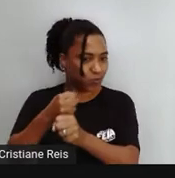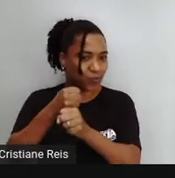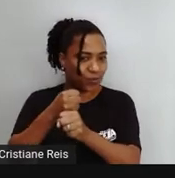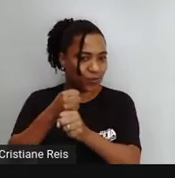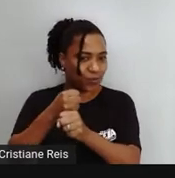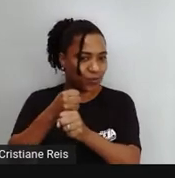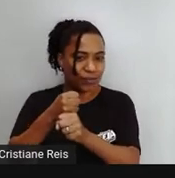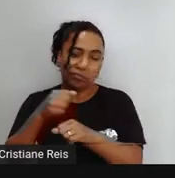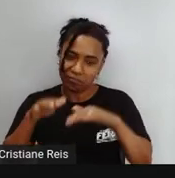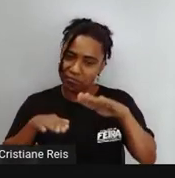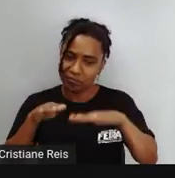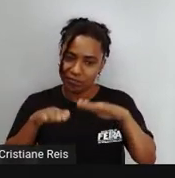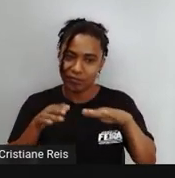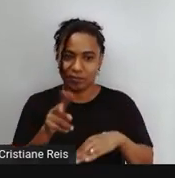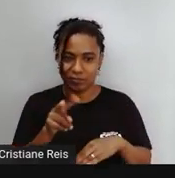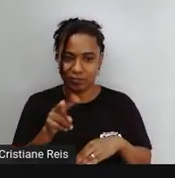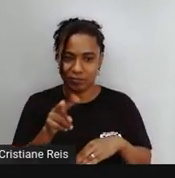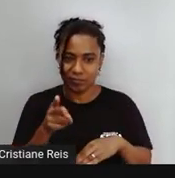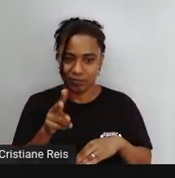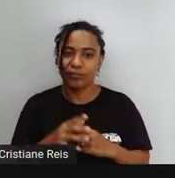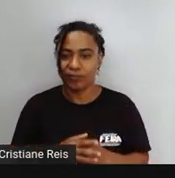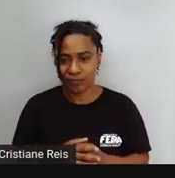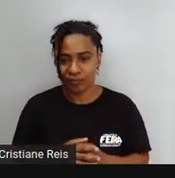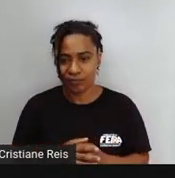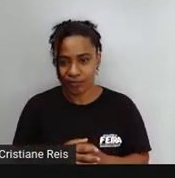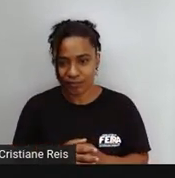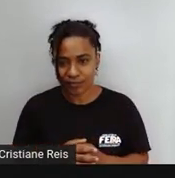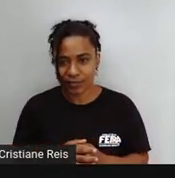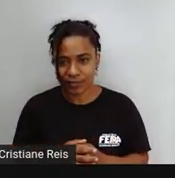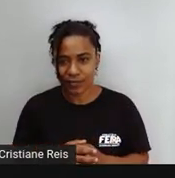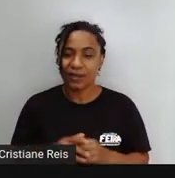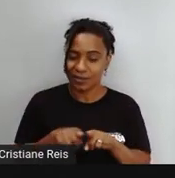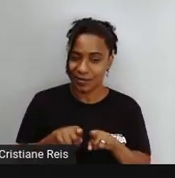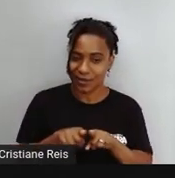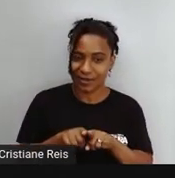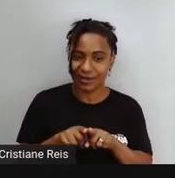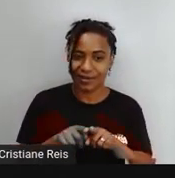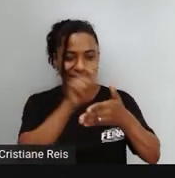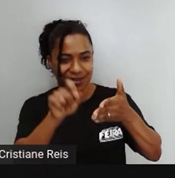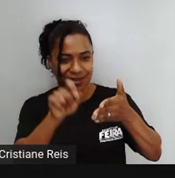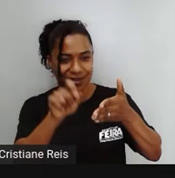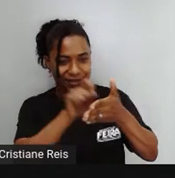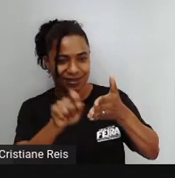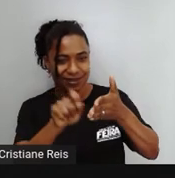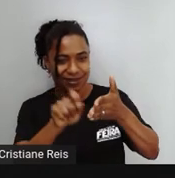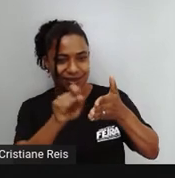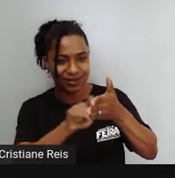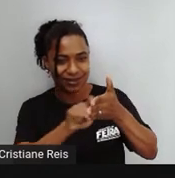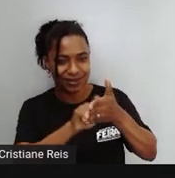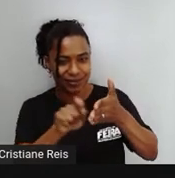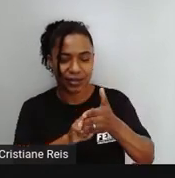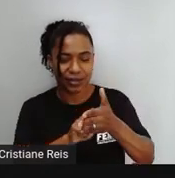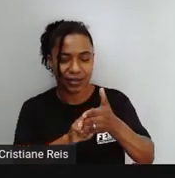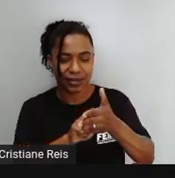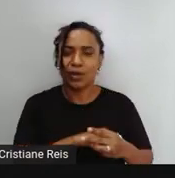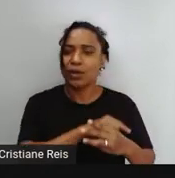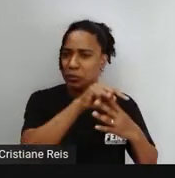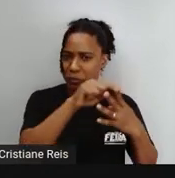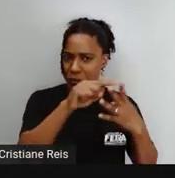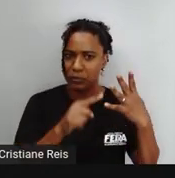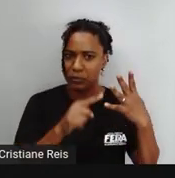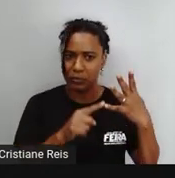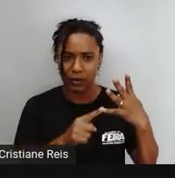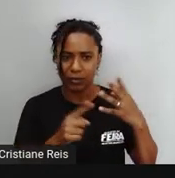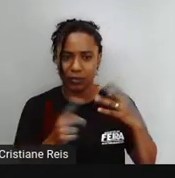Write Escrever Então o que é que estes verbos Têm em comum Eles terminam com a